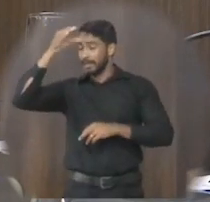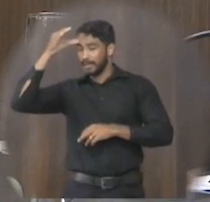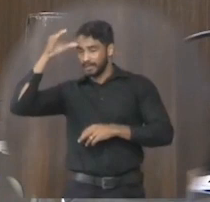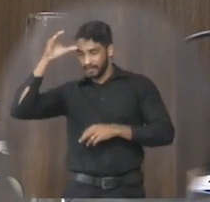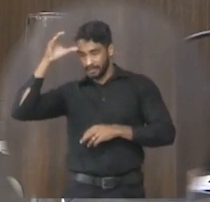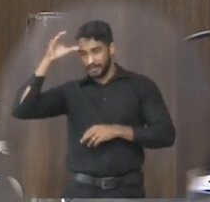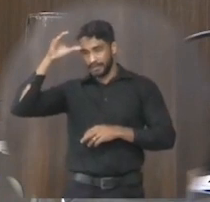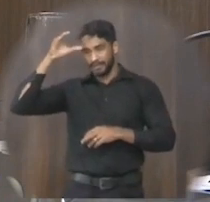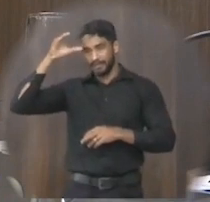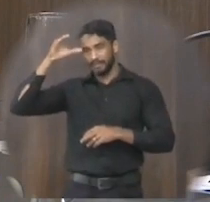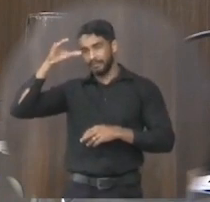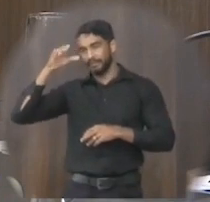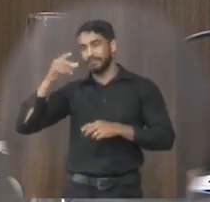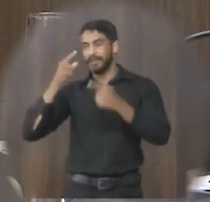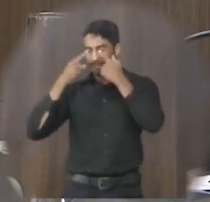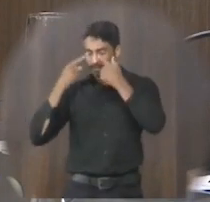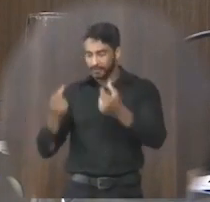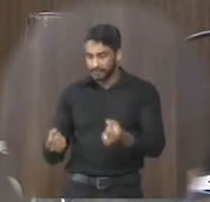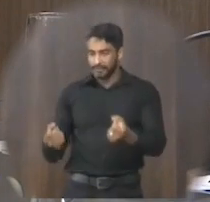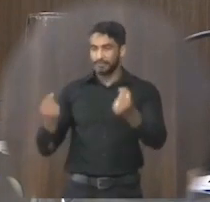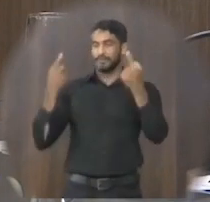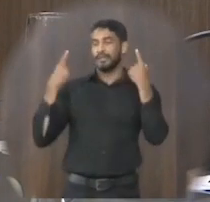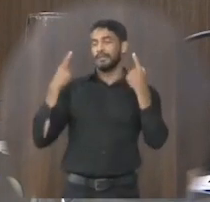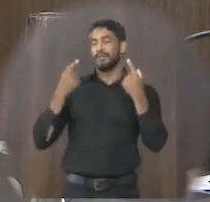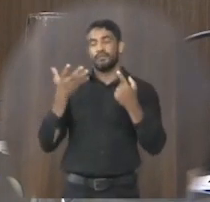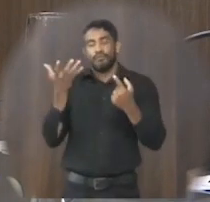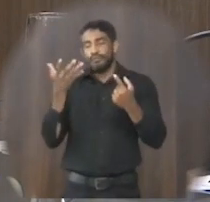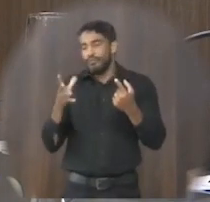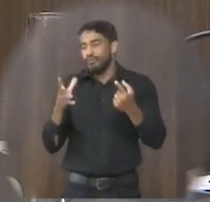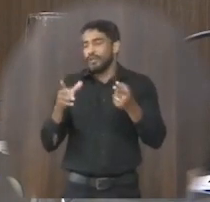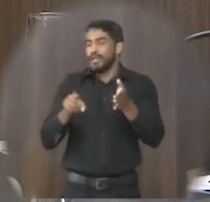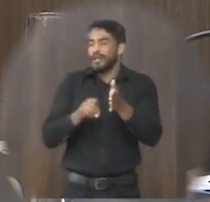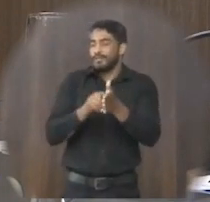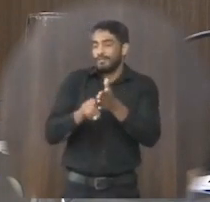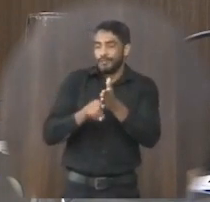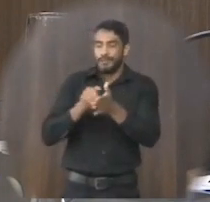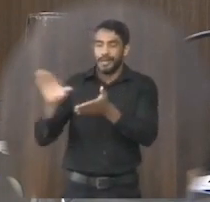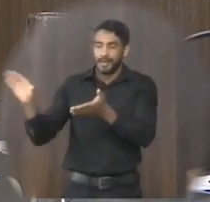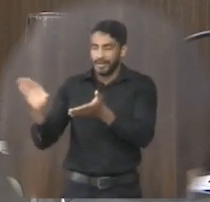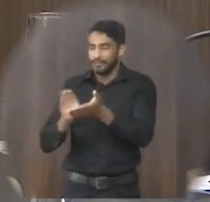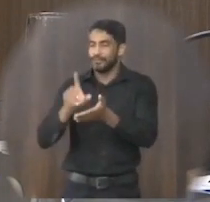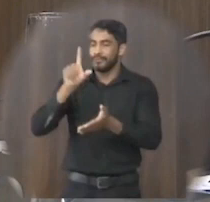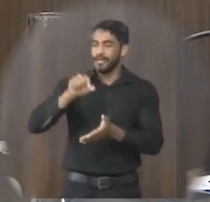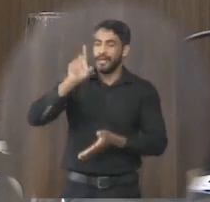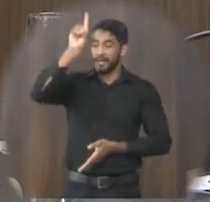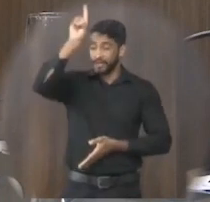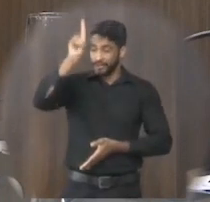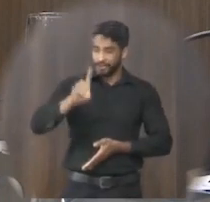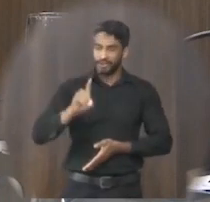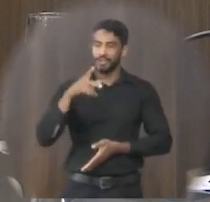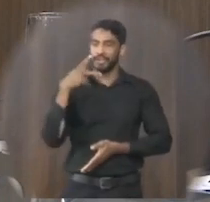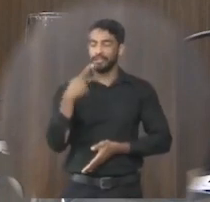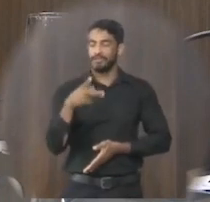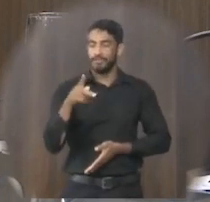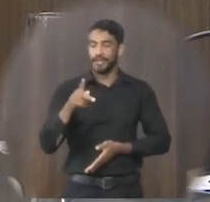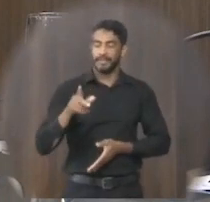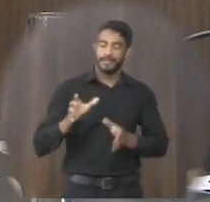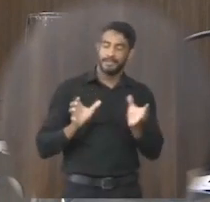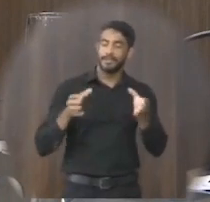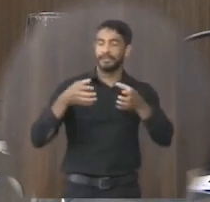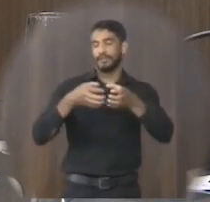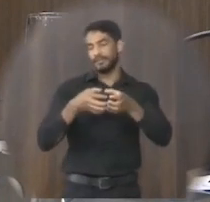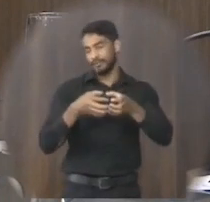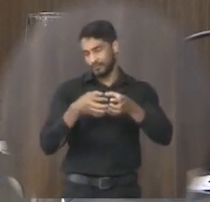omitir de não dar um esclarecimento de não querer buscar recursos que é de direito a essa classe